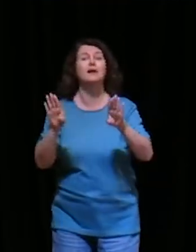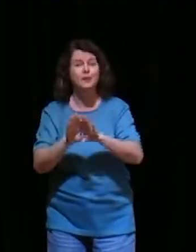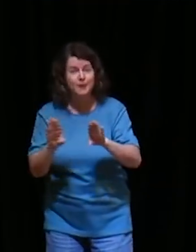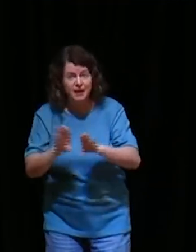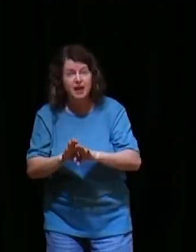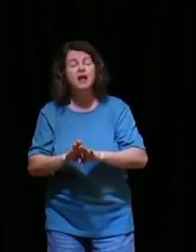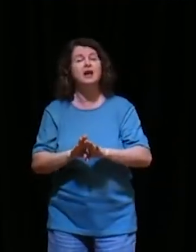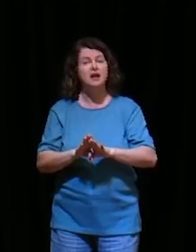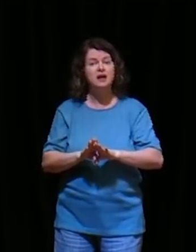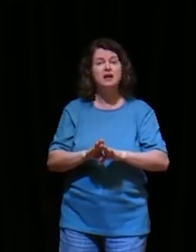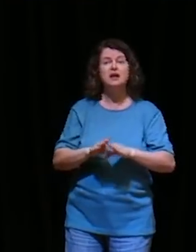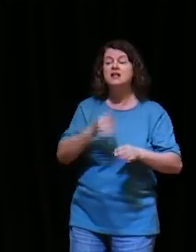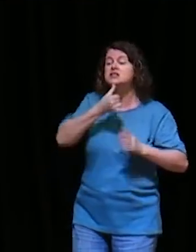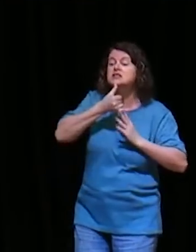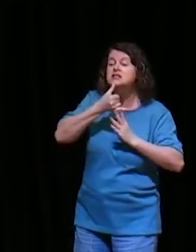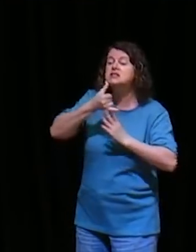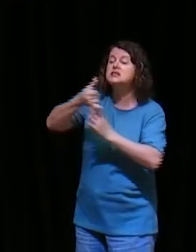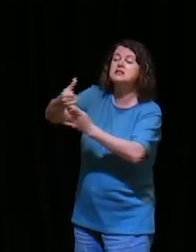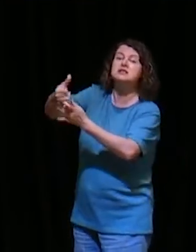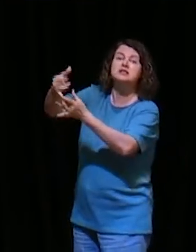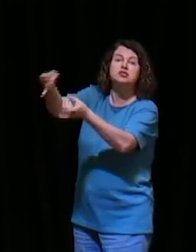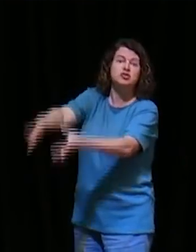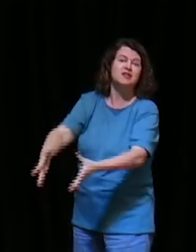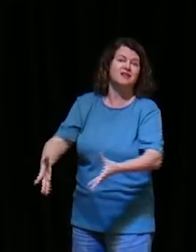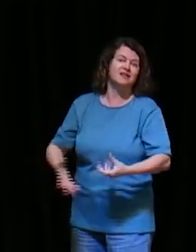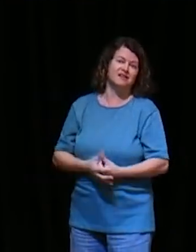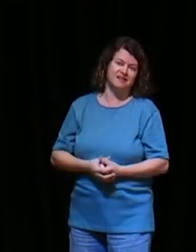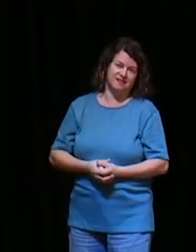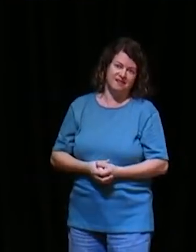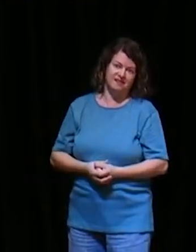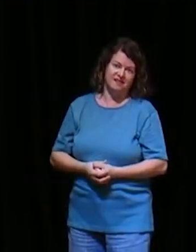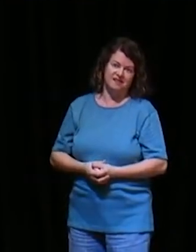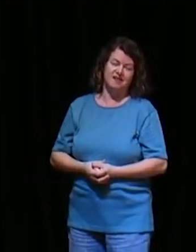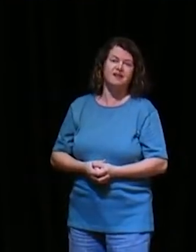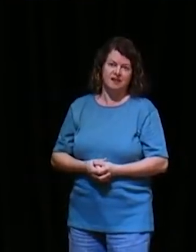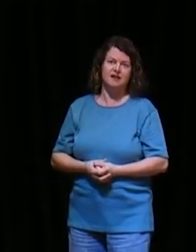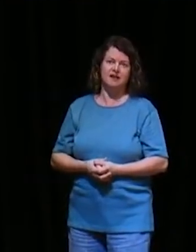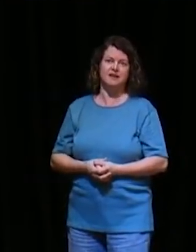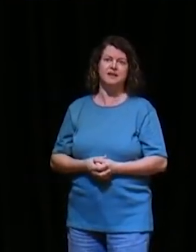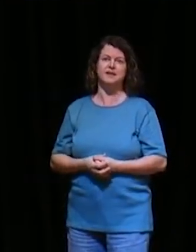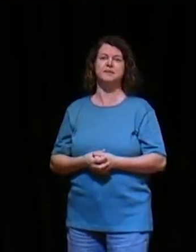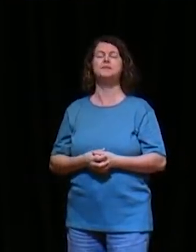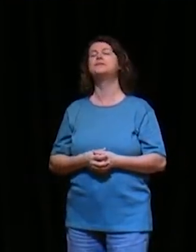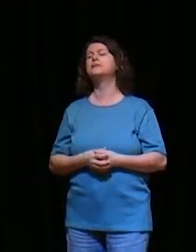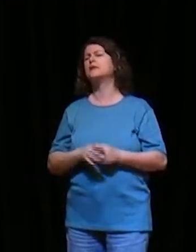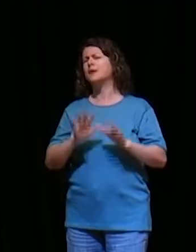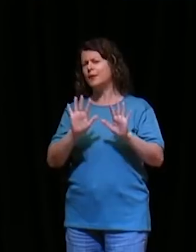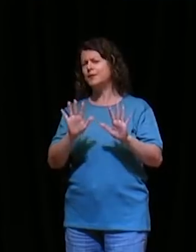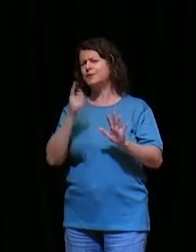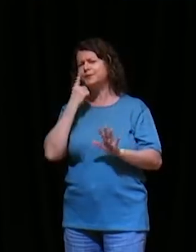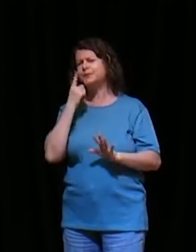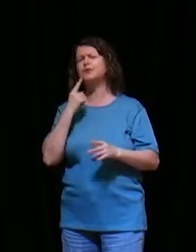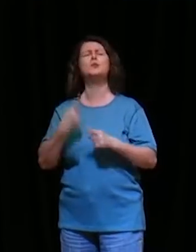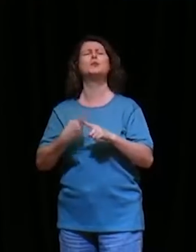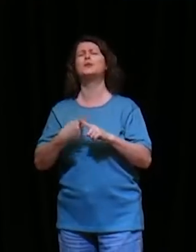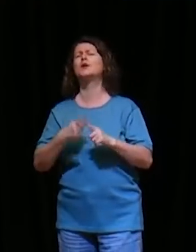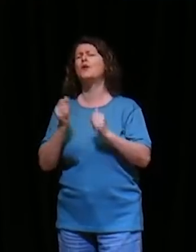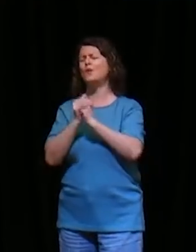tristeza, para que não, fosse colocado, sobre mim, tristeza, sobre tristeza, gente, por que que eu devorar?